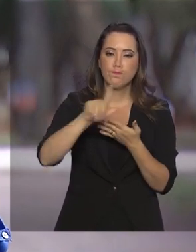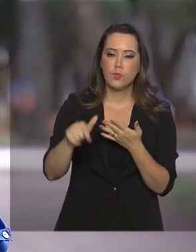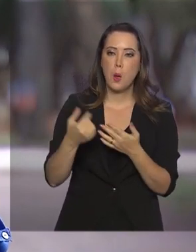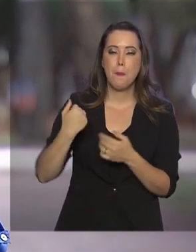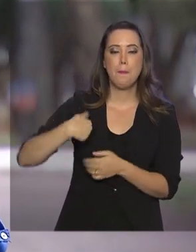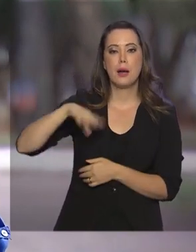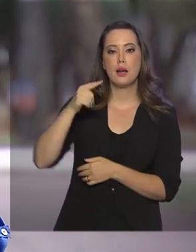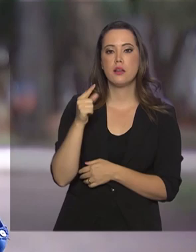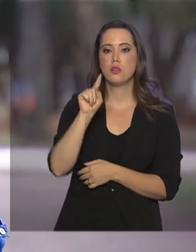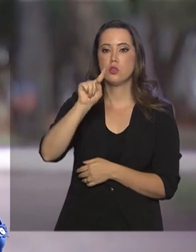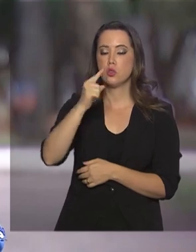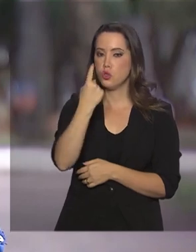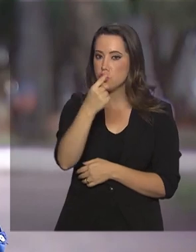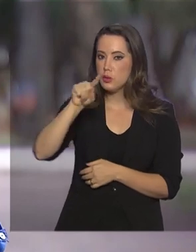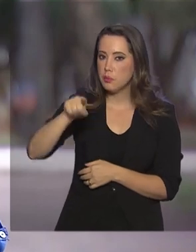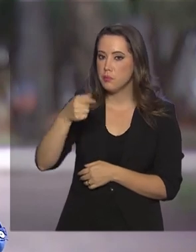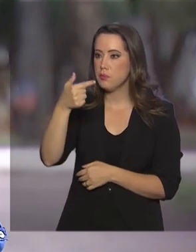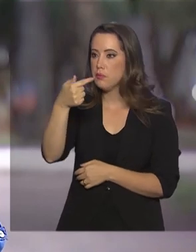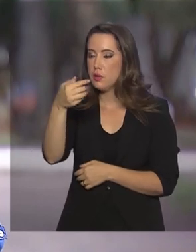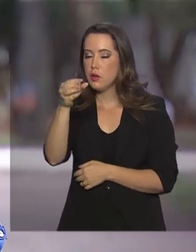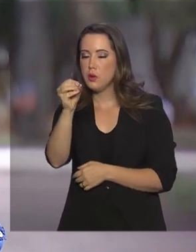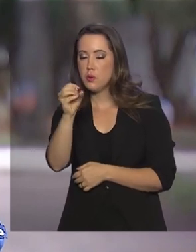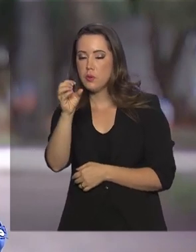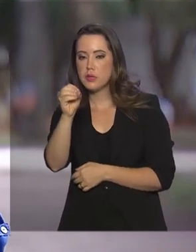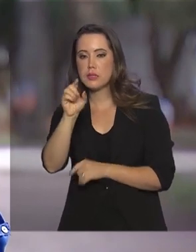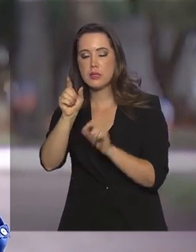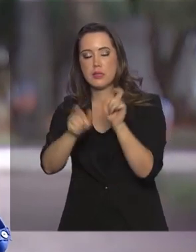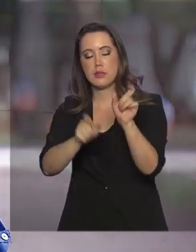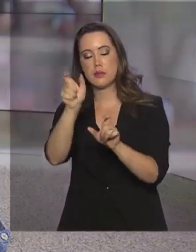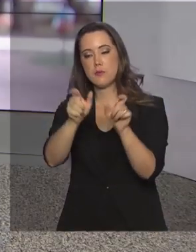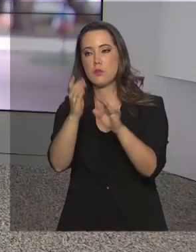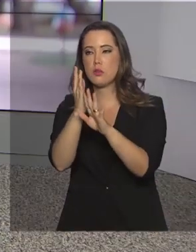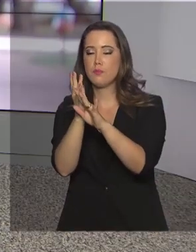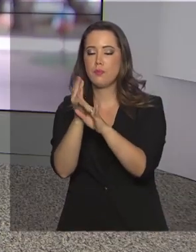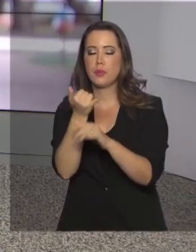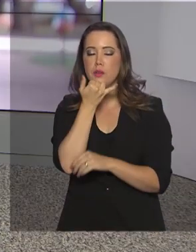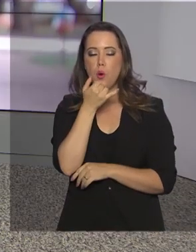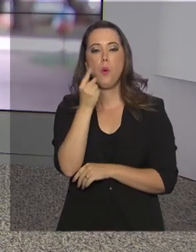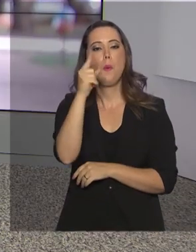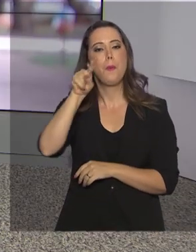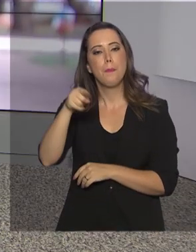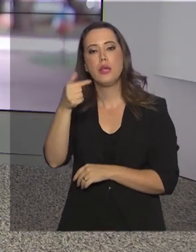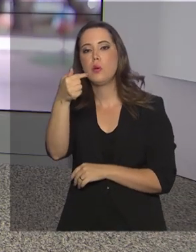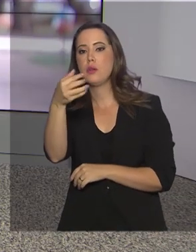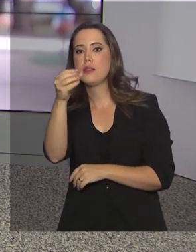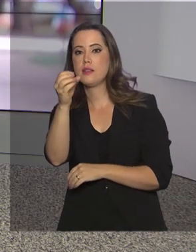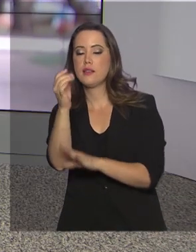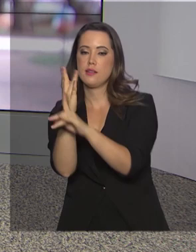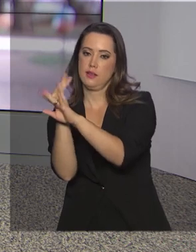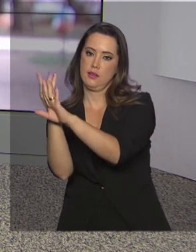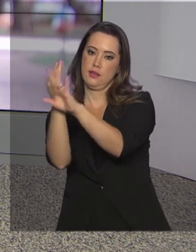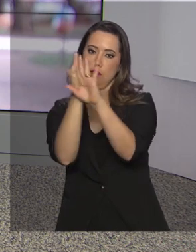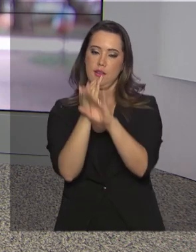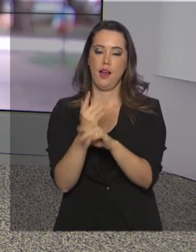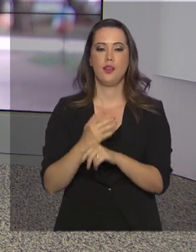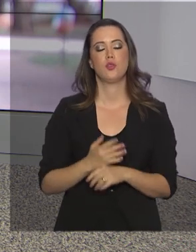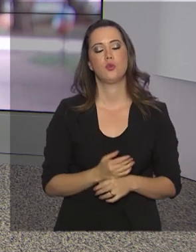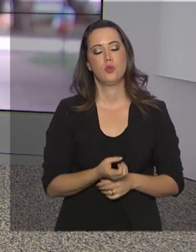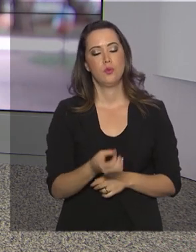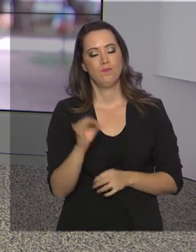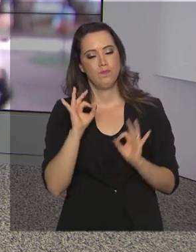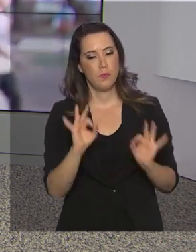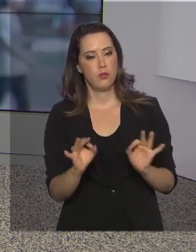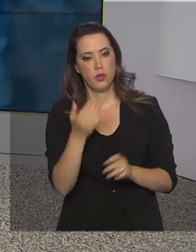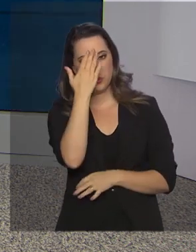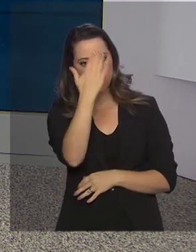de 1.700 municípios brasileiros. Volto com você no estúdio, Roberto. Perfeito, Gabi. Obrigado pelas informações. Boa tarde para